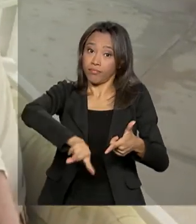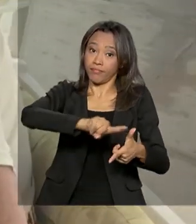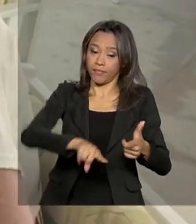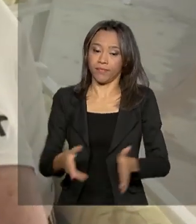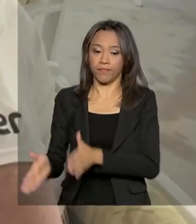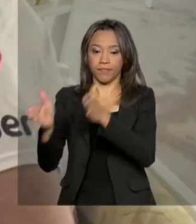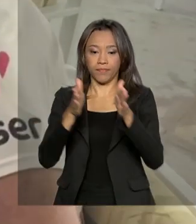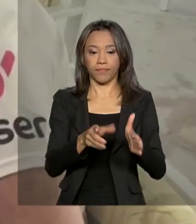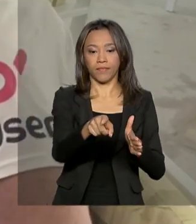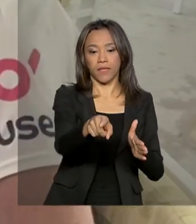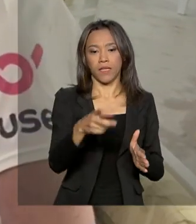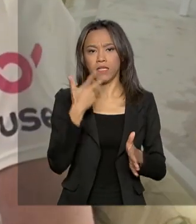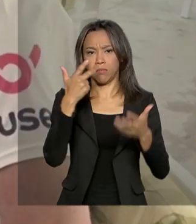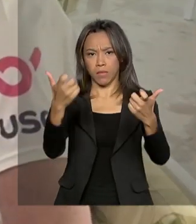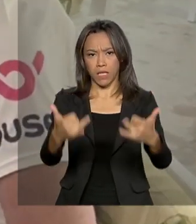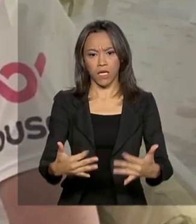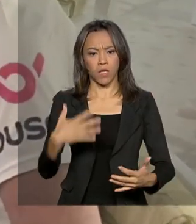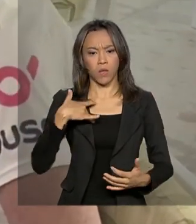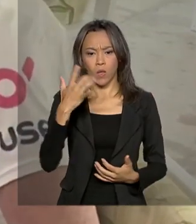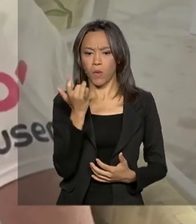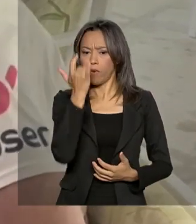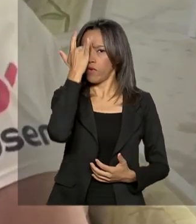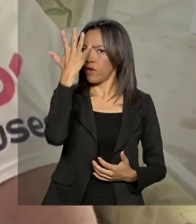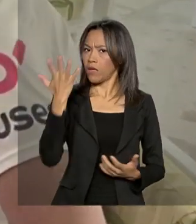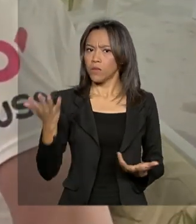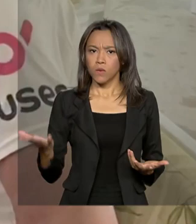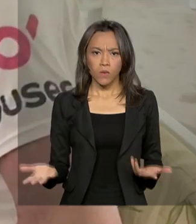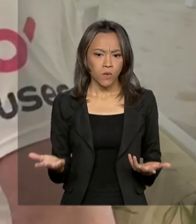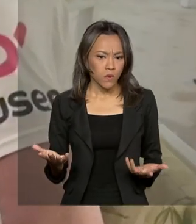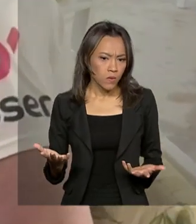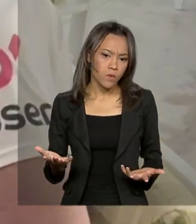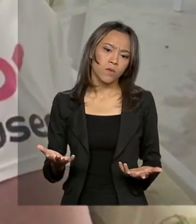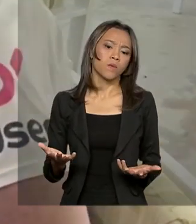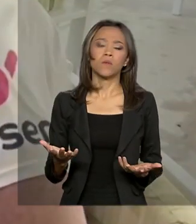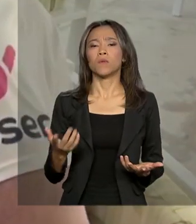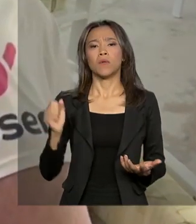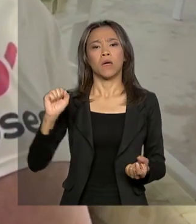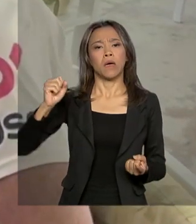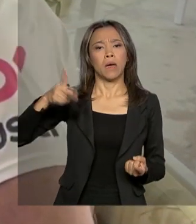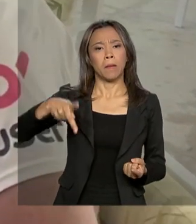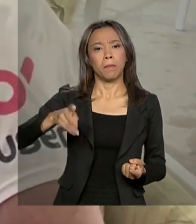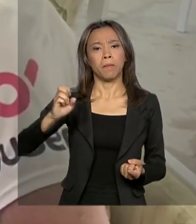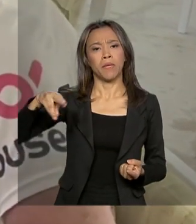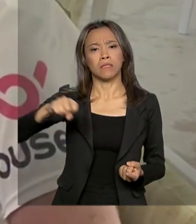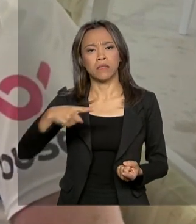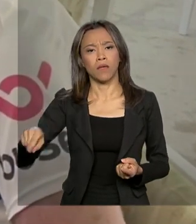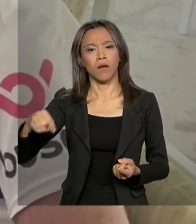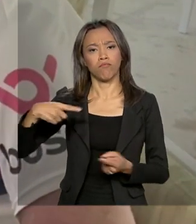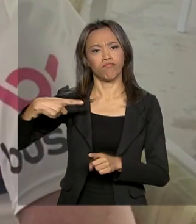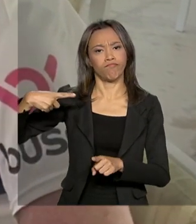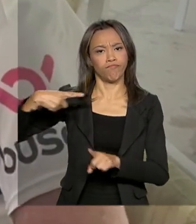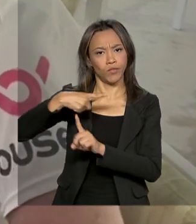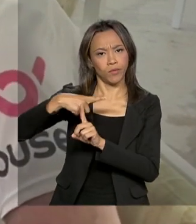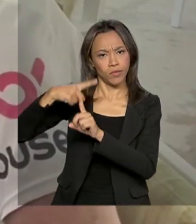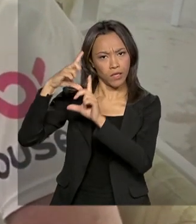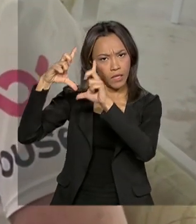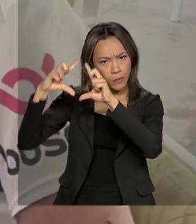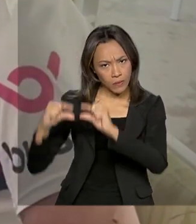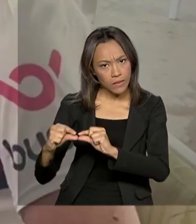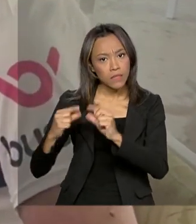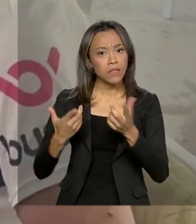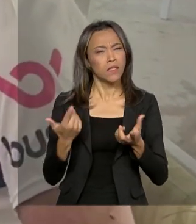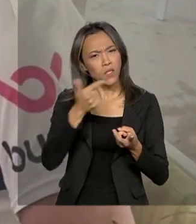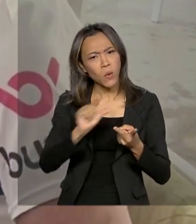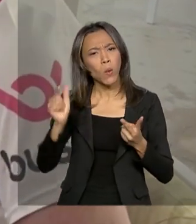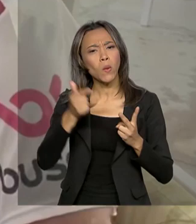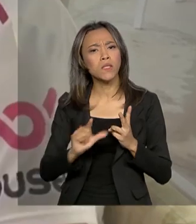fácil para muita gente ter o seu tempo de serviço majorado, uma pensão diminuída, entre outras coisas.